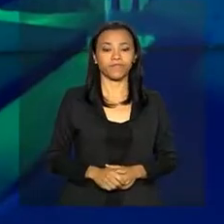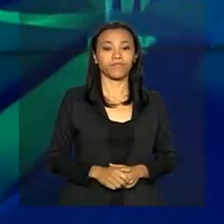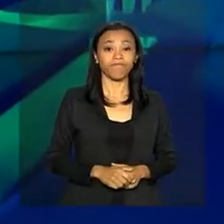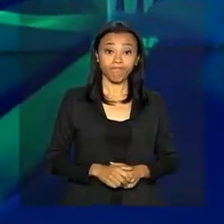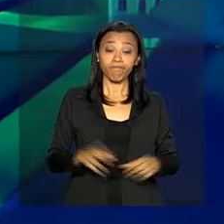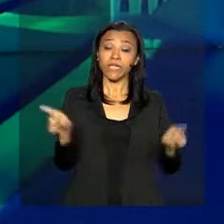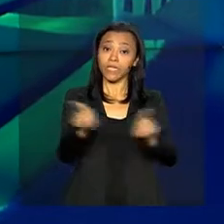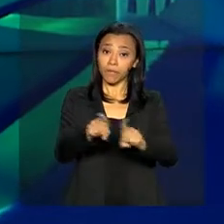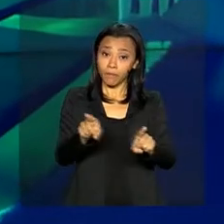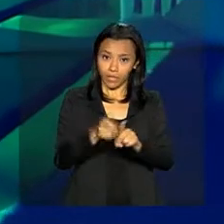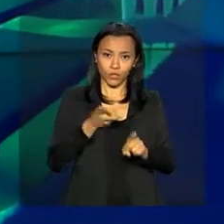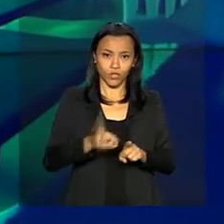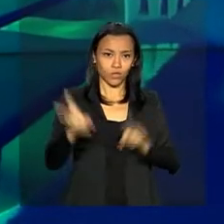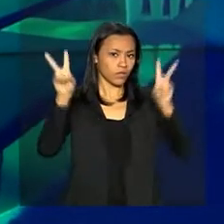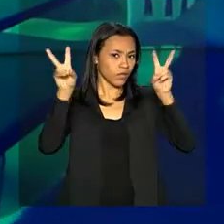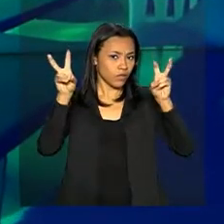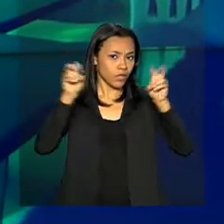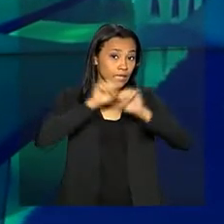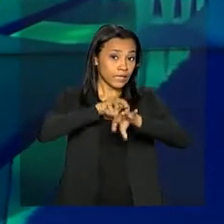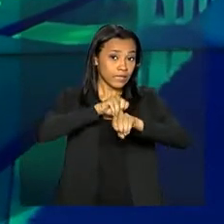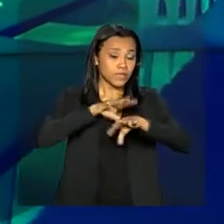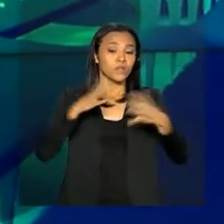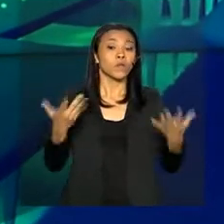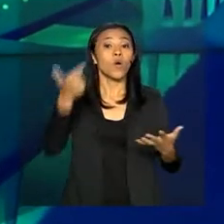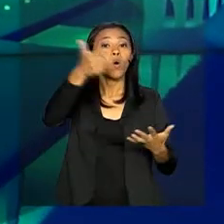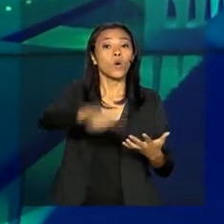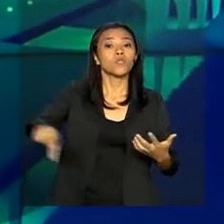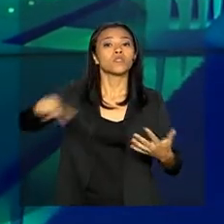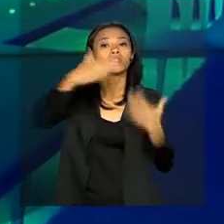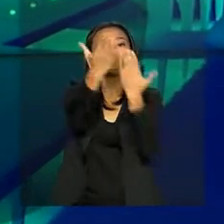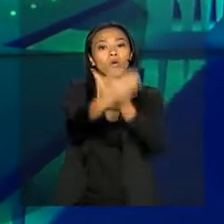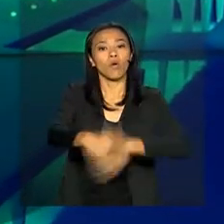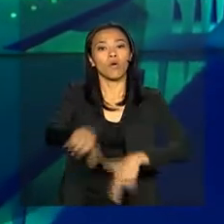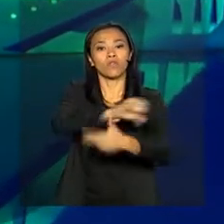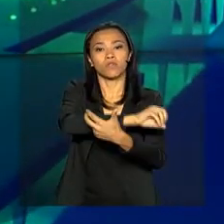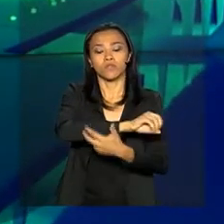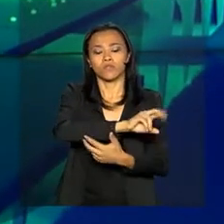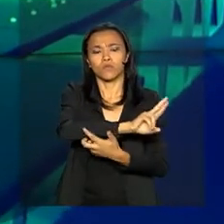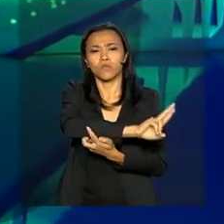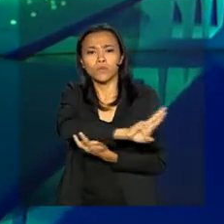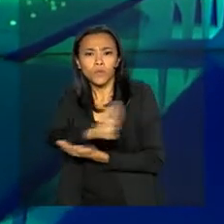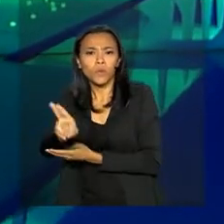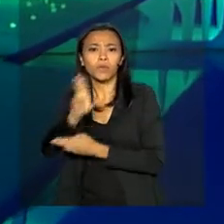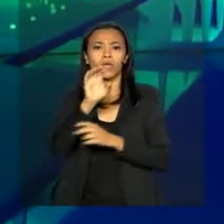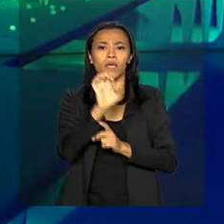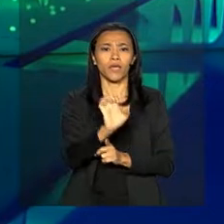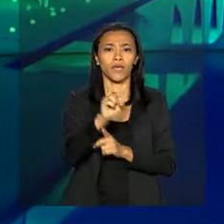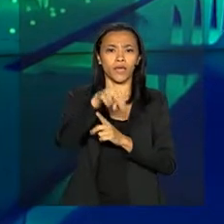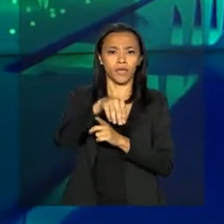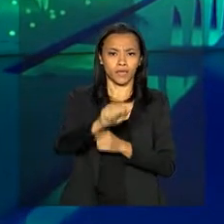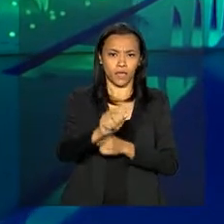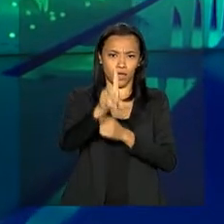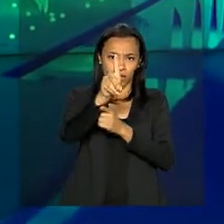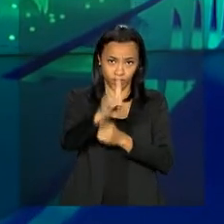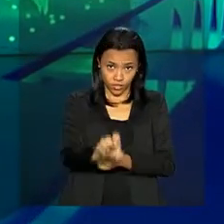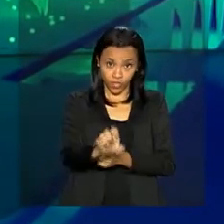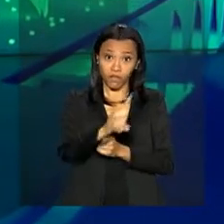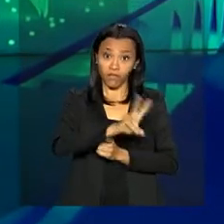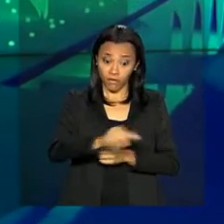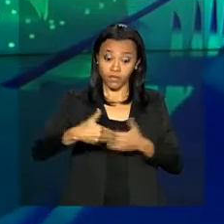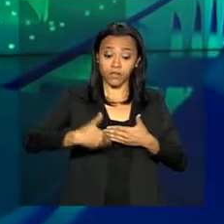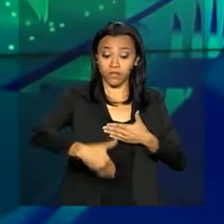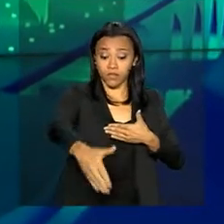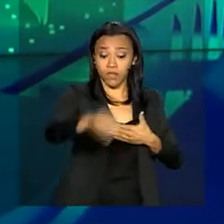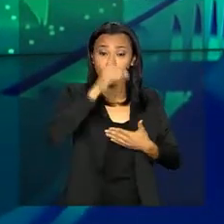E ainda falando em educação, as provas do Exame Nacional de Desempenho de Estudantes, o ENAD 2018, serão aplicadas